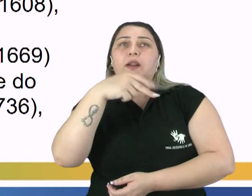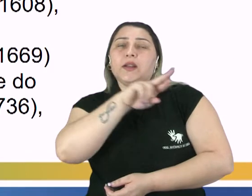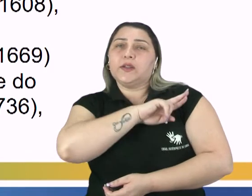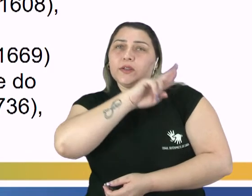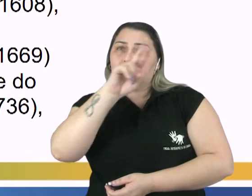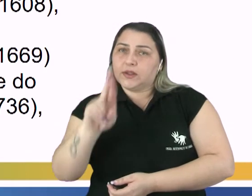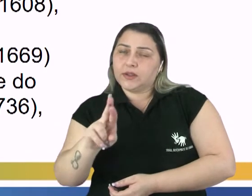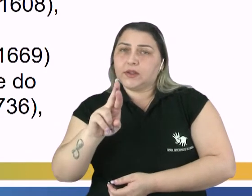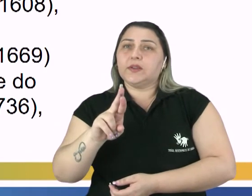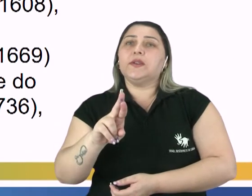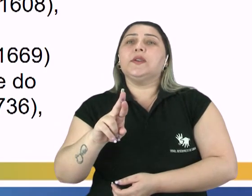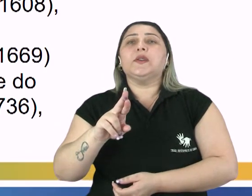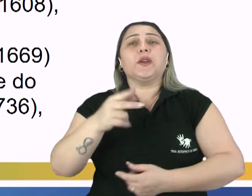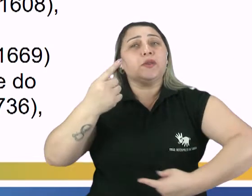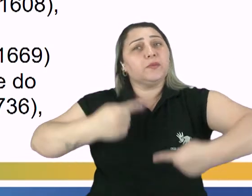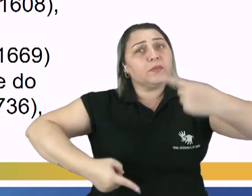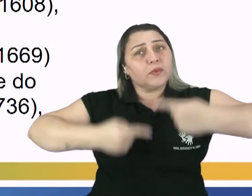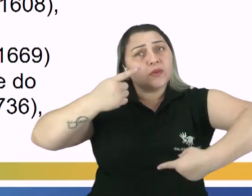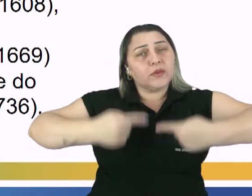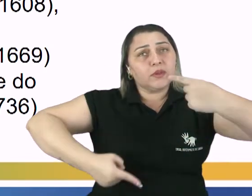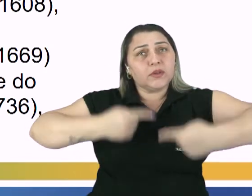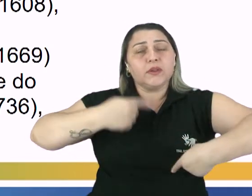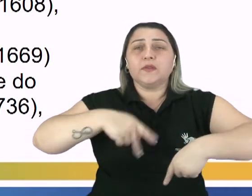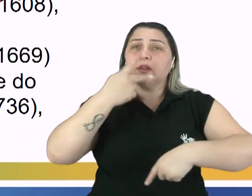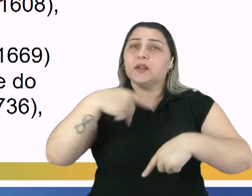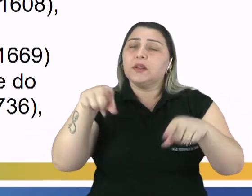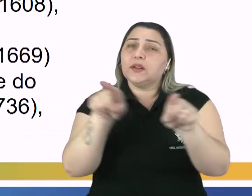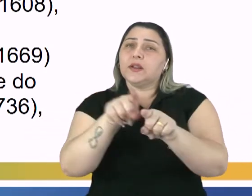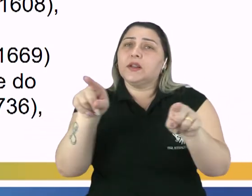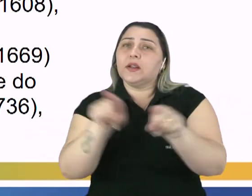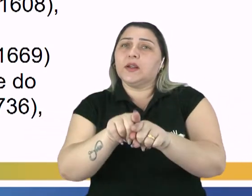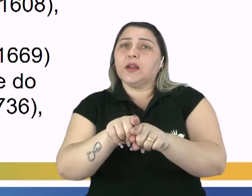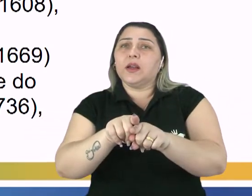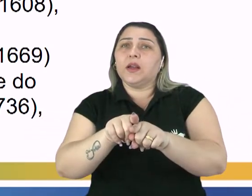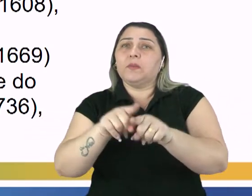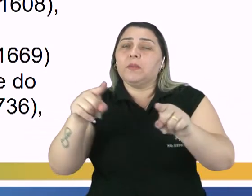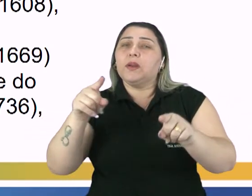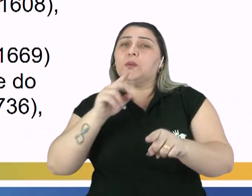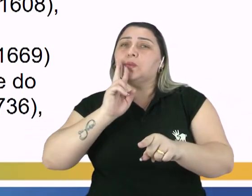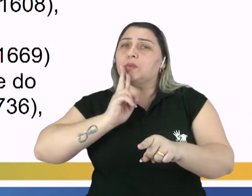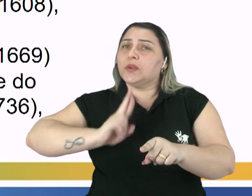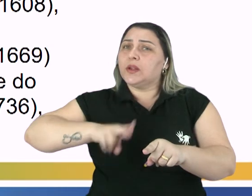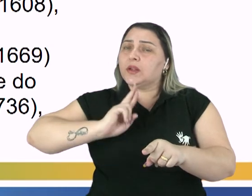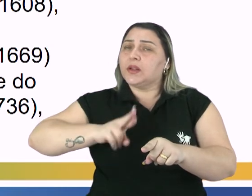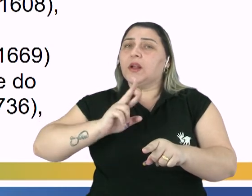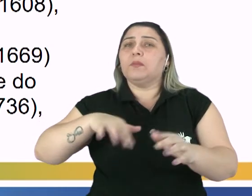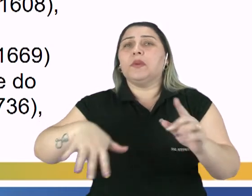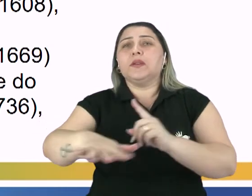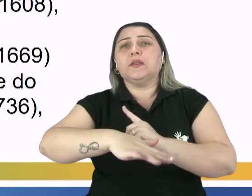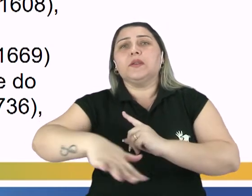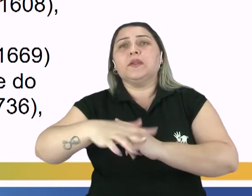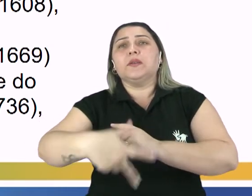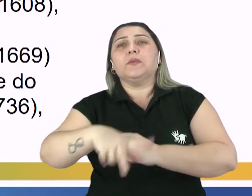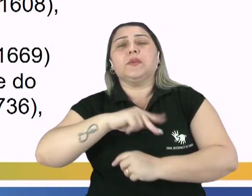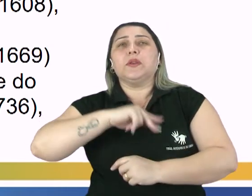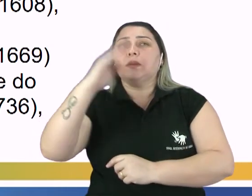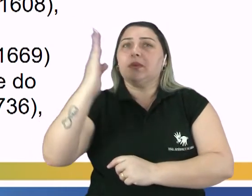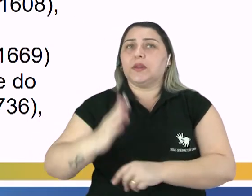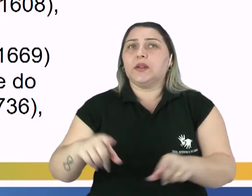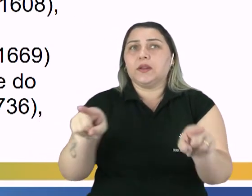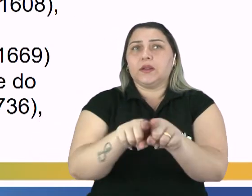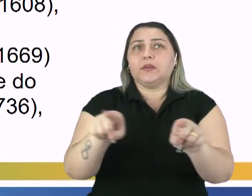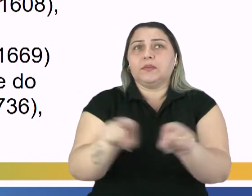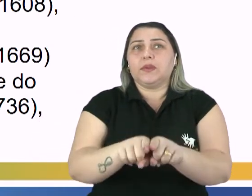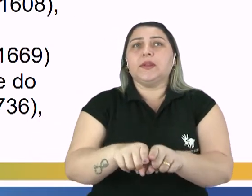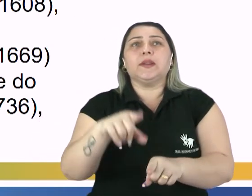religião, falavam de política, e falavam de críticas à sociedade portuguesa e brasileira também.